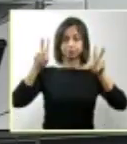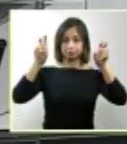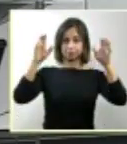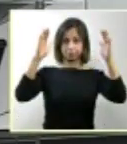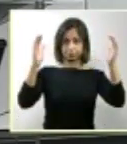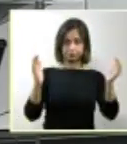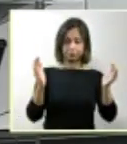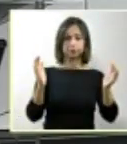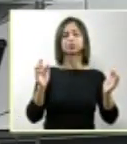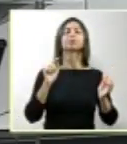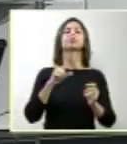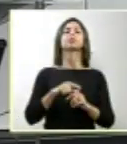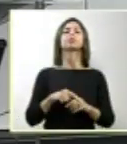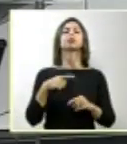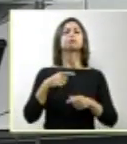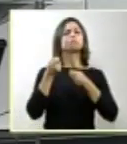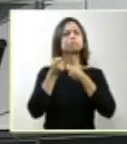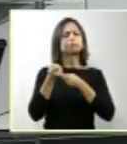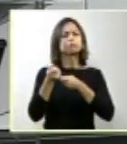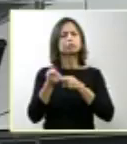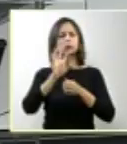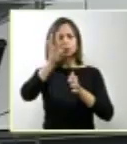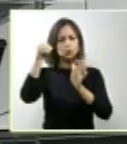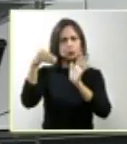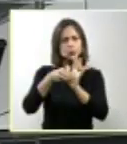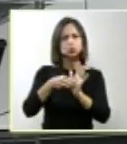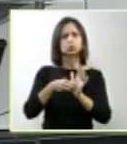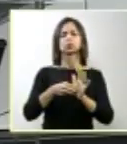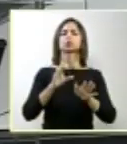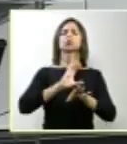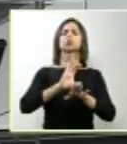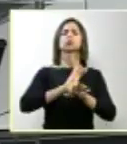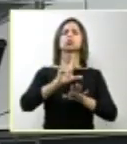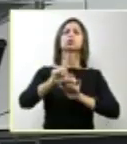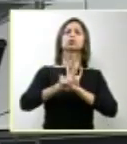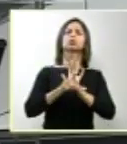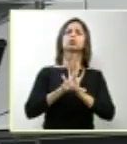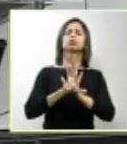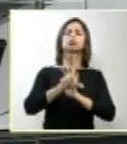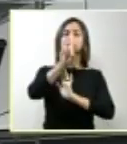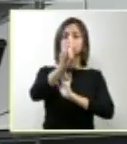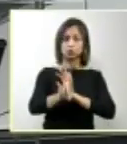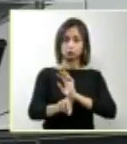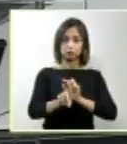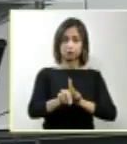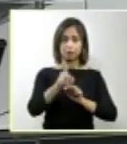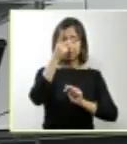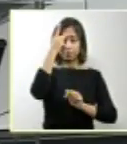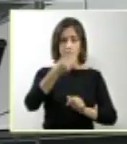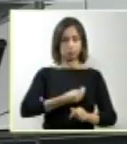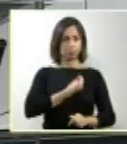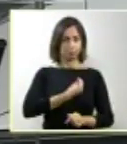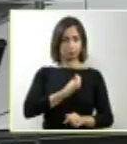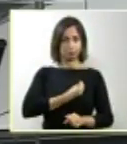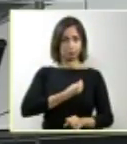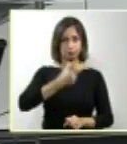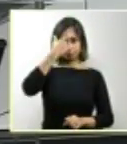Tentou-se incluir na Constituição da República o direito a uma existência digna,